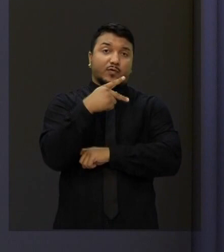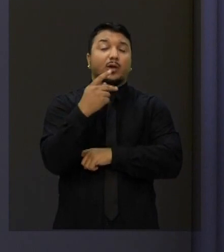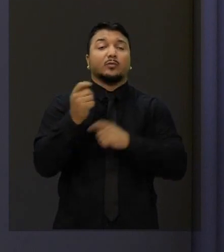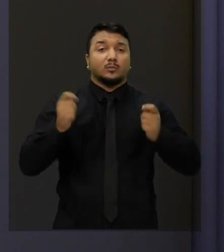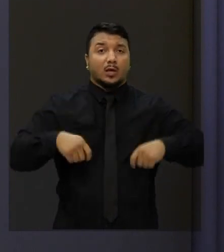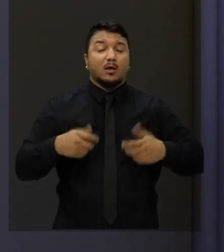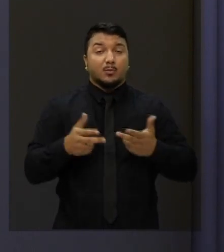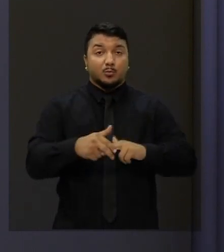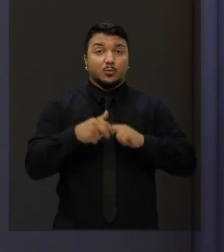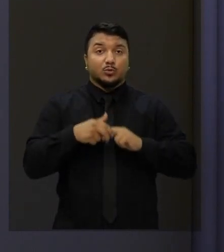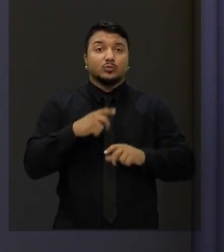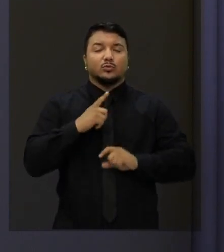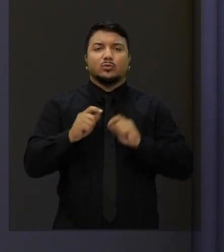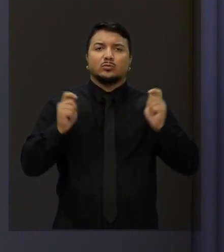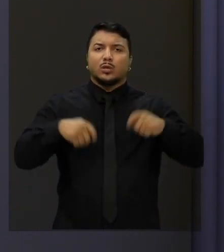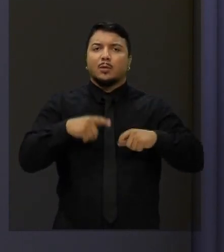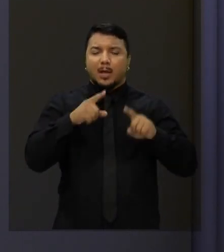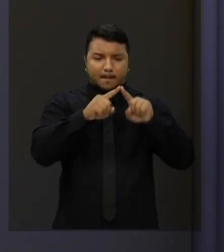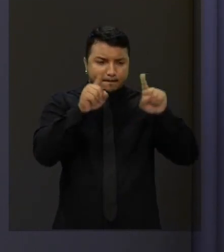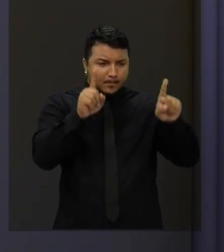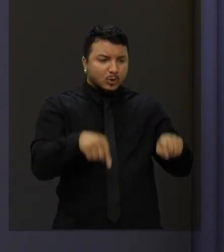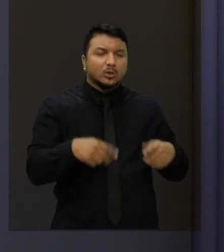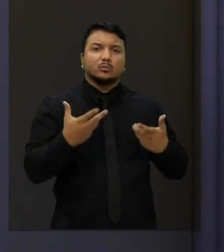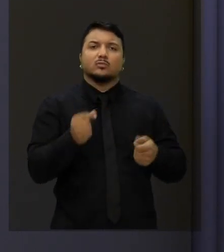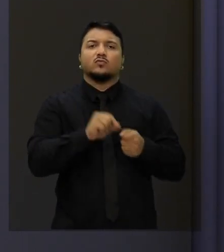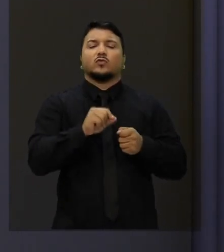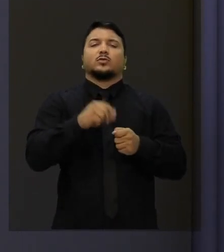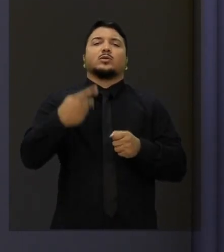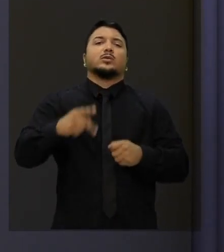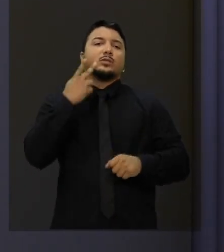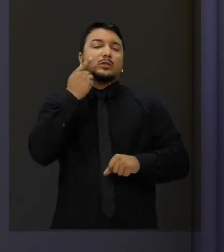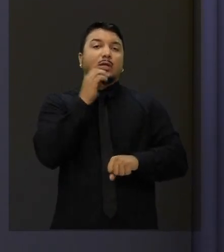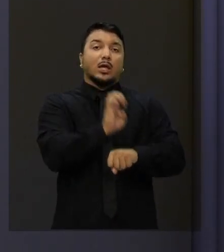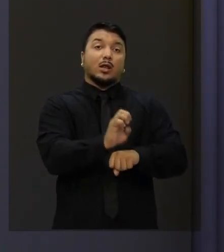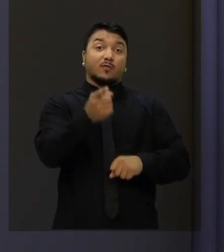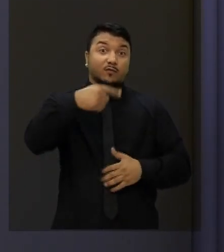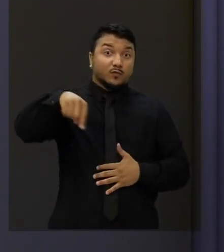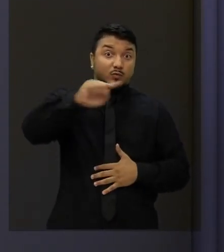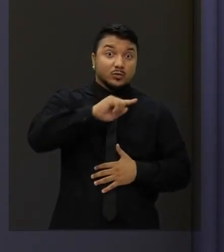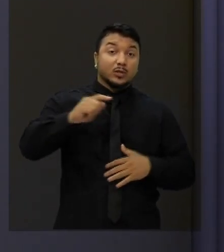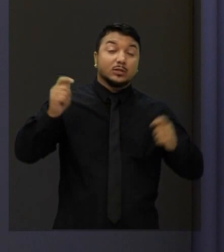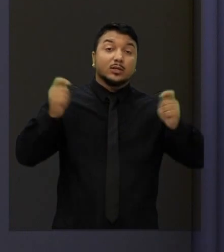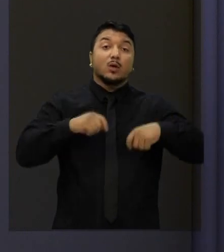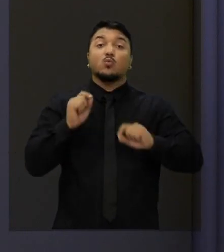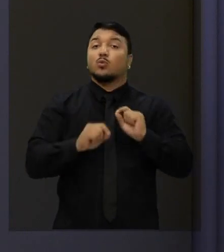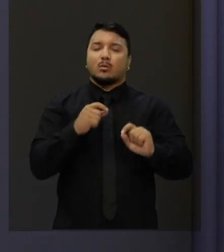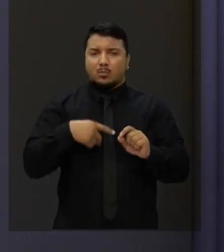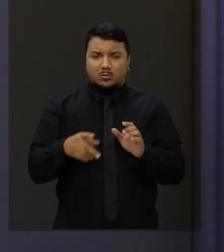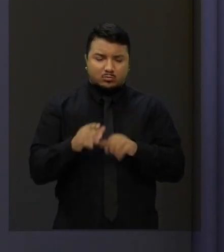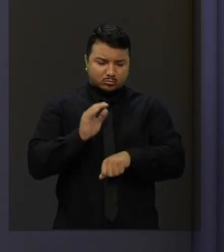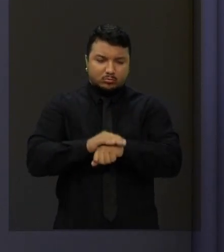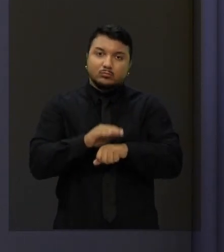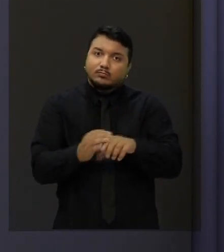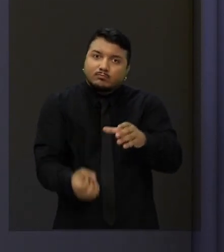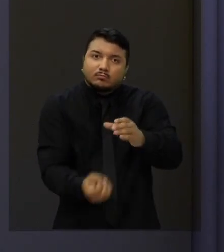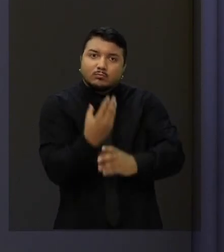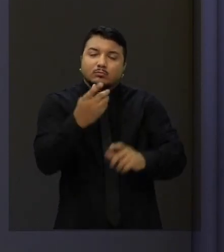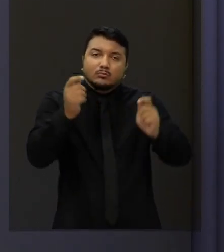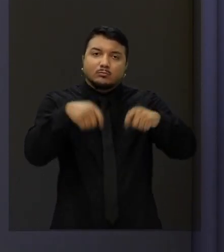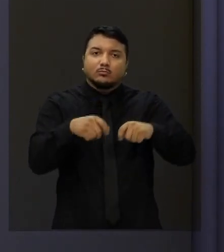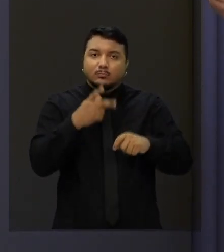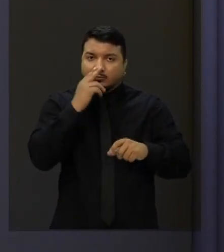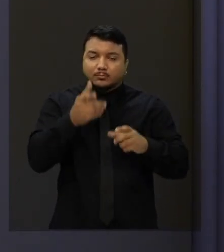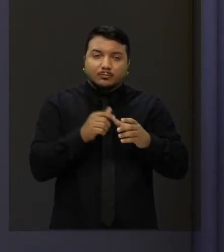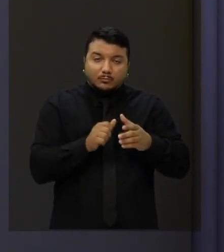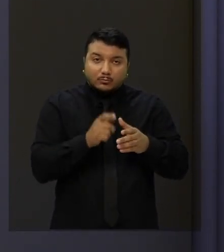por isso que eu quero um grande projeto que eu vou realizar no Ceará para que você possa produzir essa energia e enviar para a